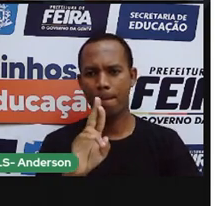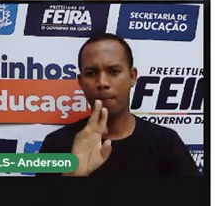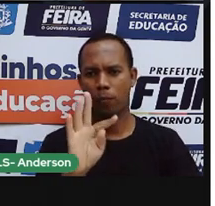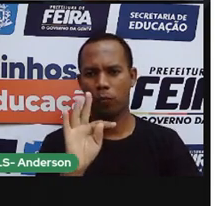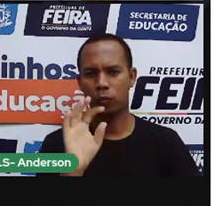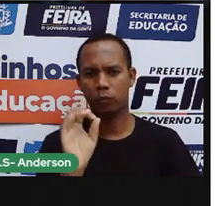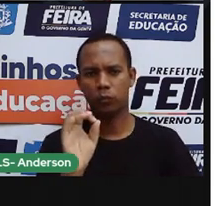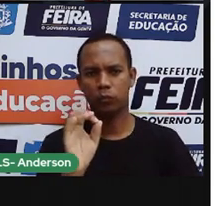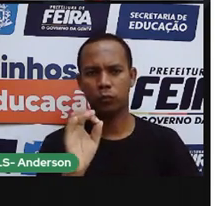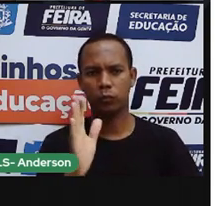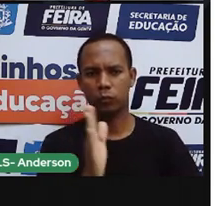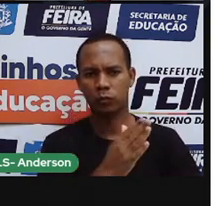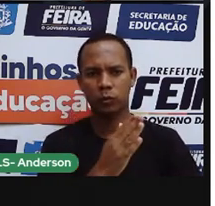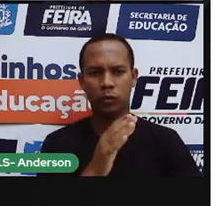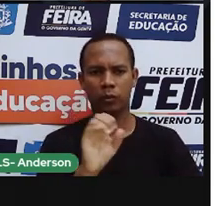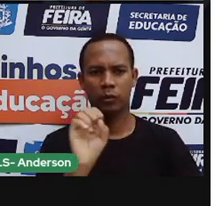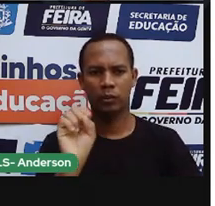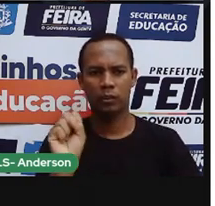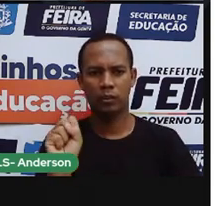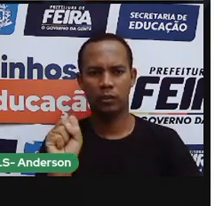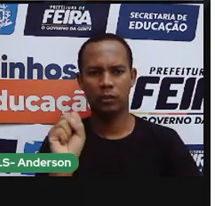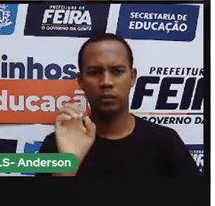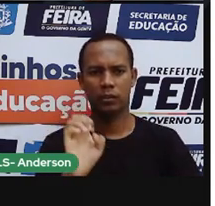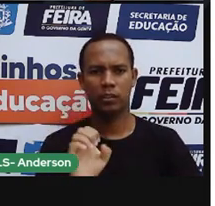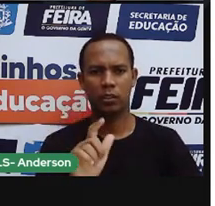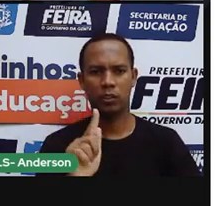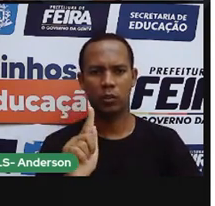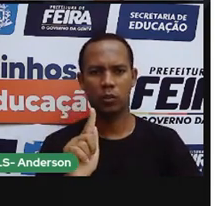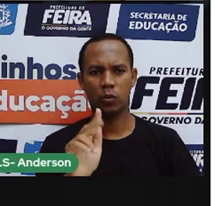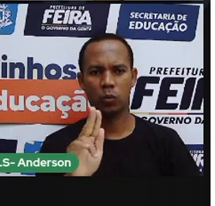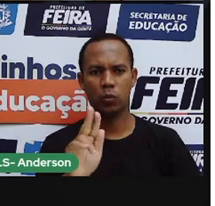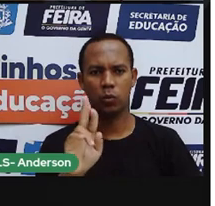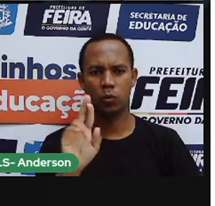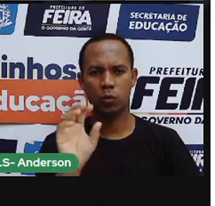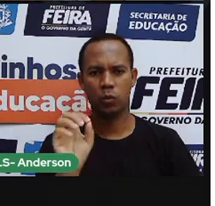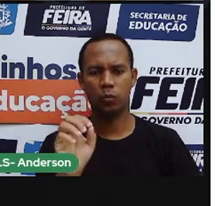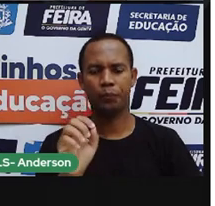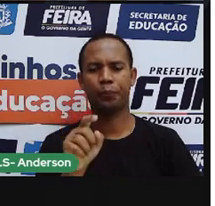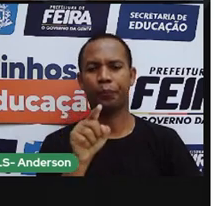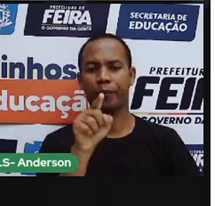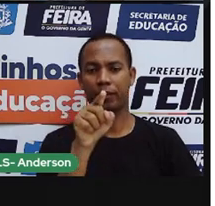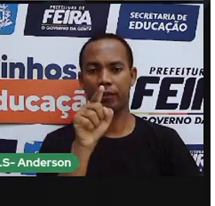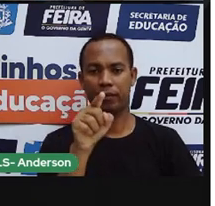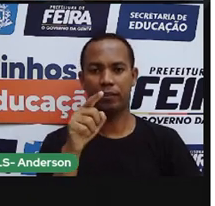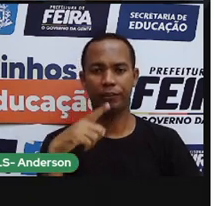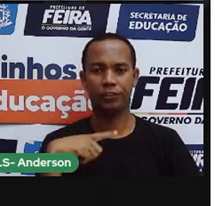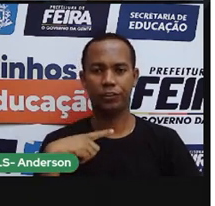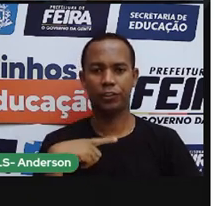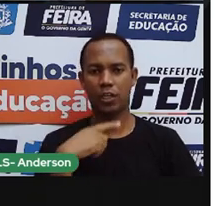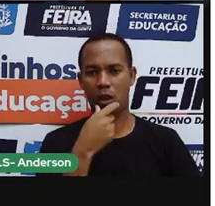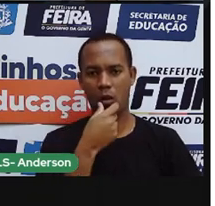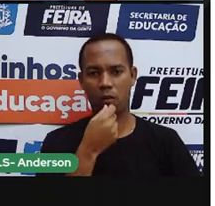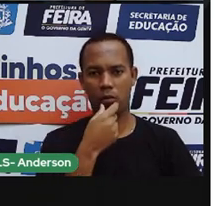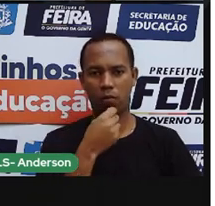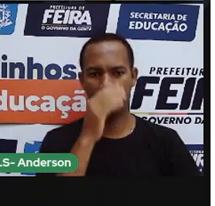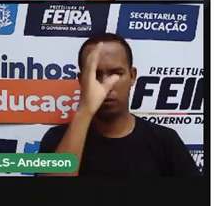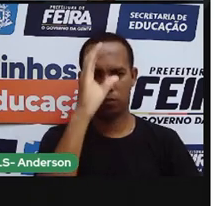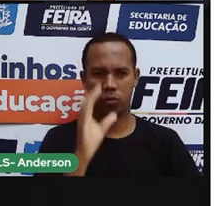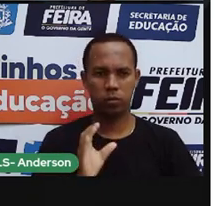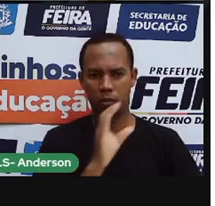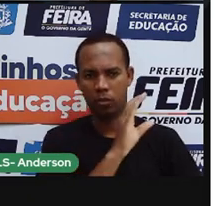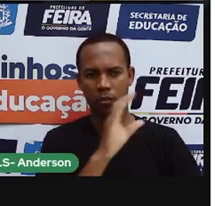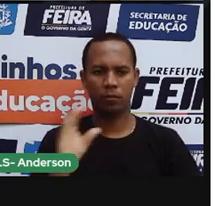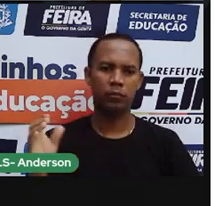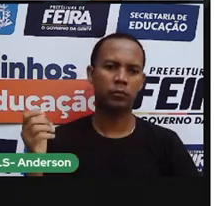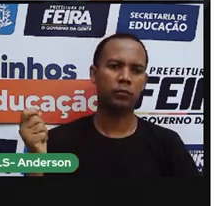que nas embarcações tinham padres jesuítas, pronto. Esses padres, eles também foram responsáveis por celebrarem o quê?